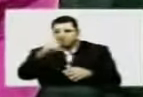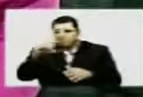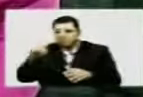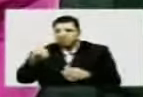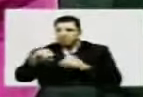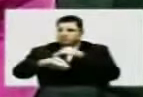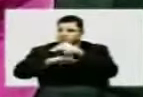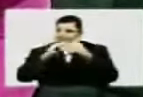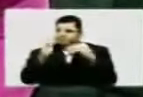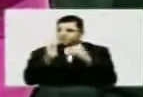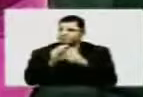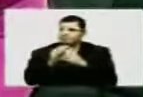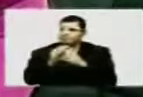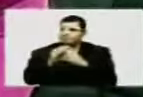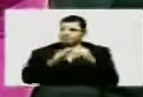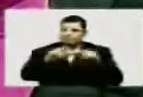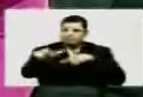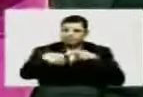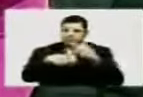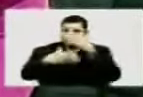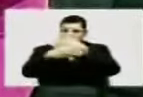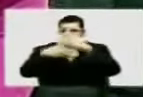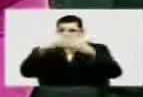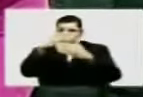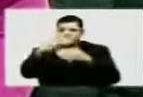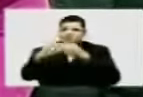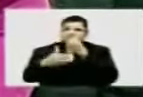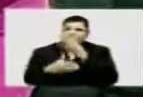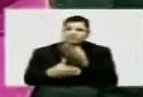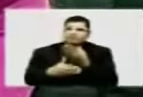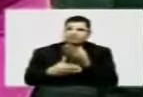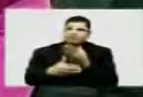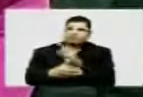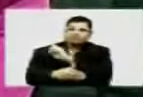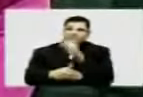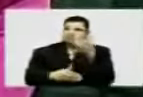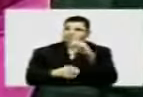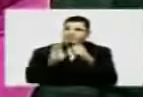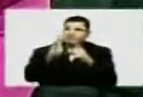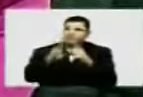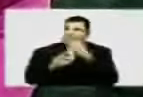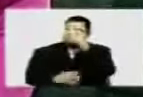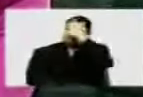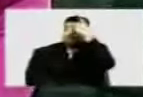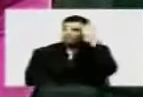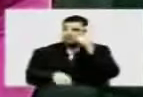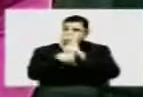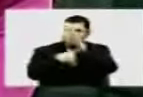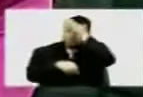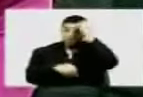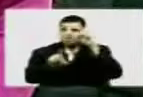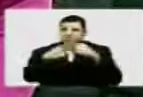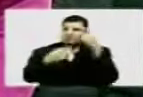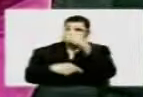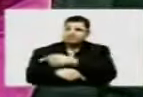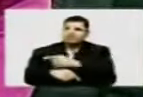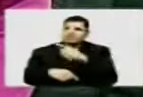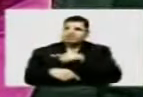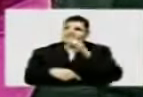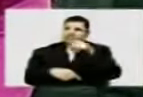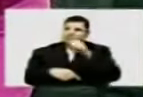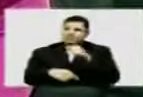% em torno da conclusão dessa obra. não só o povo de Tabatinga, mas ali